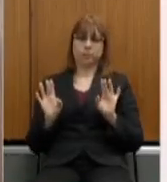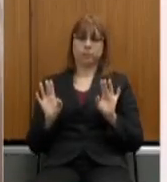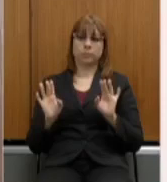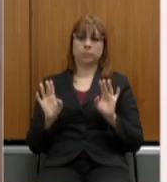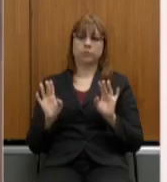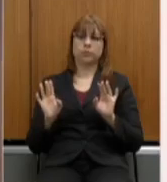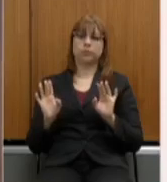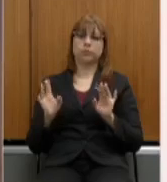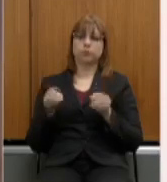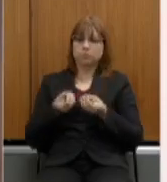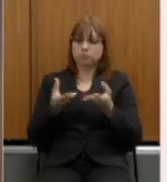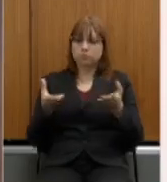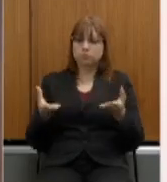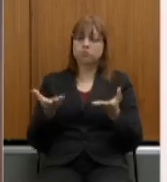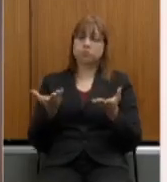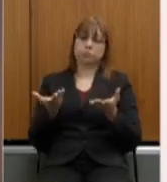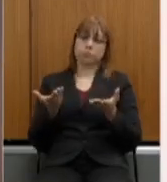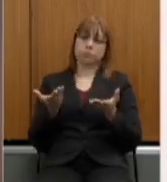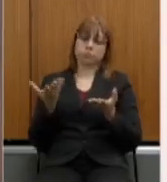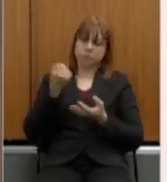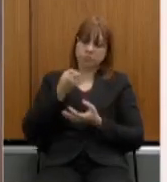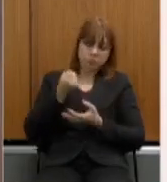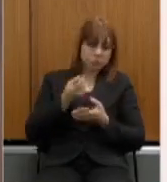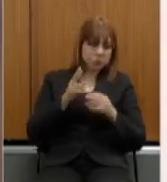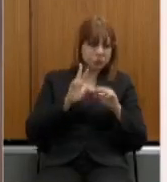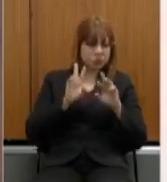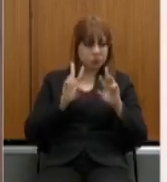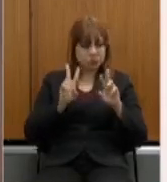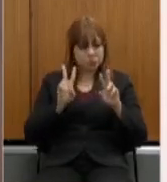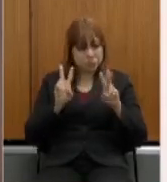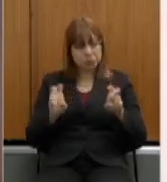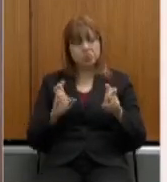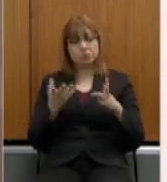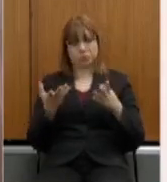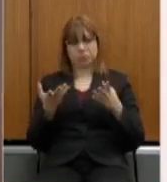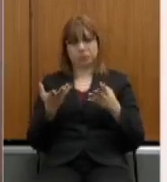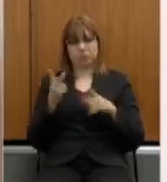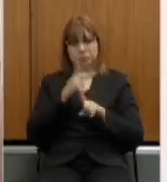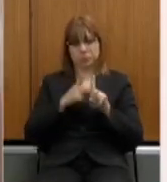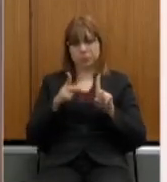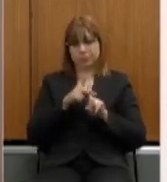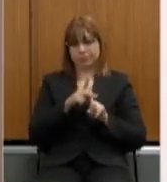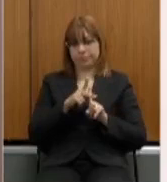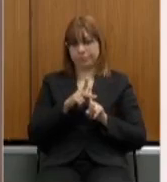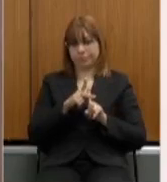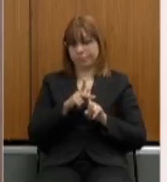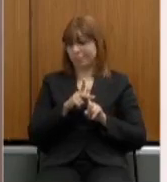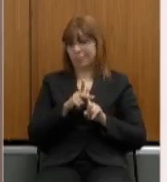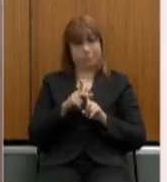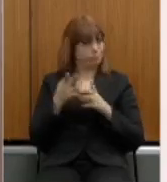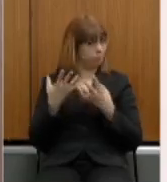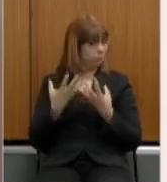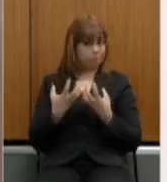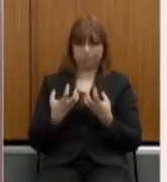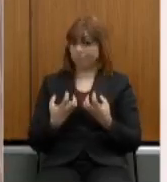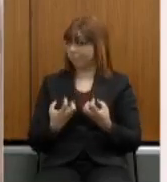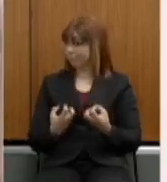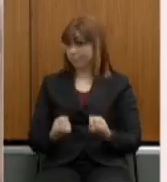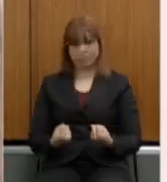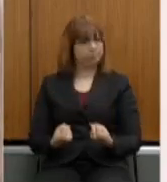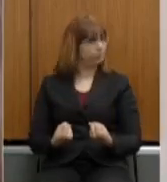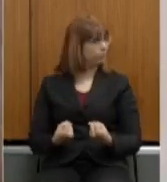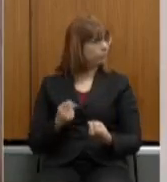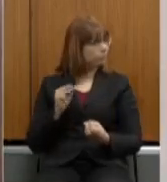concessões de benefícios em regimes próprios de previdência. Essa não foi a versão adotada, por muita